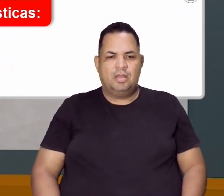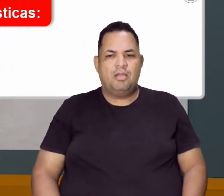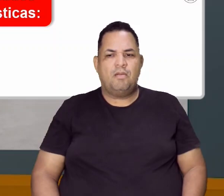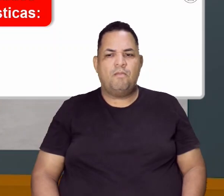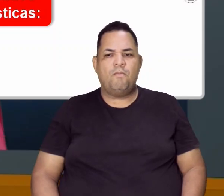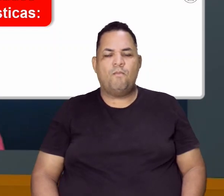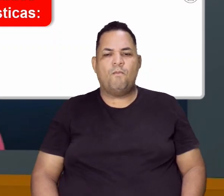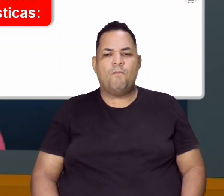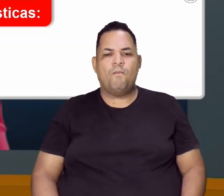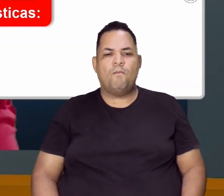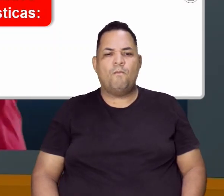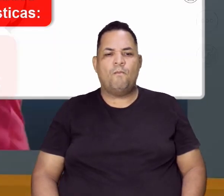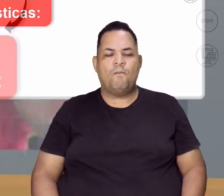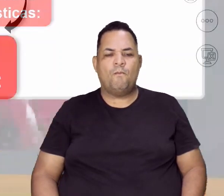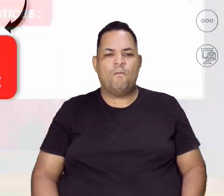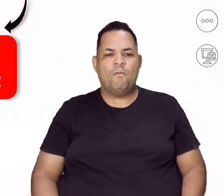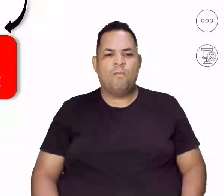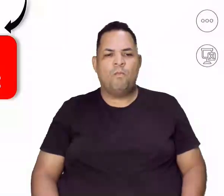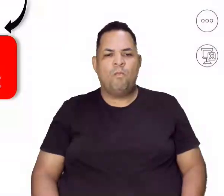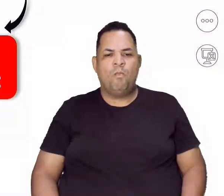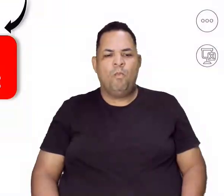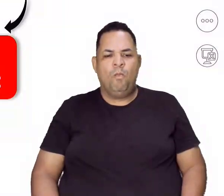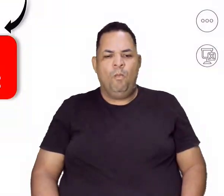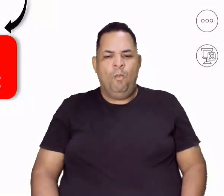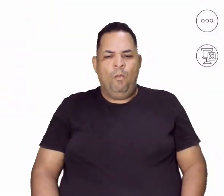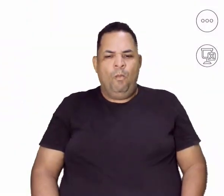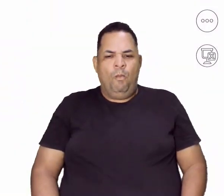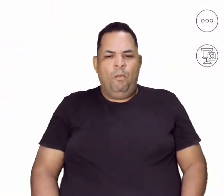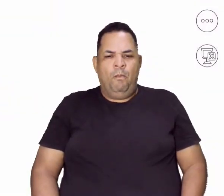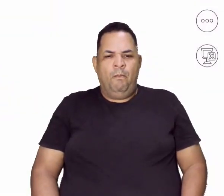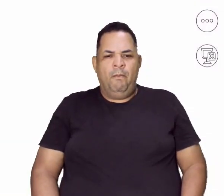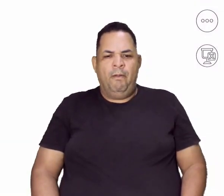mais sobre isso. Dá uma olhada nesse próximo slide. Olha só.